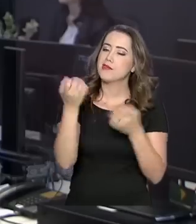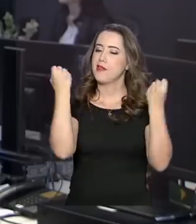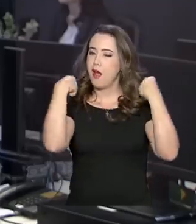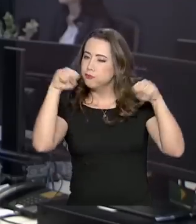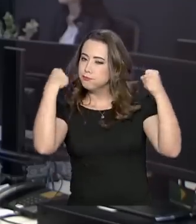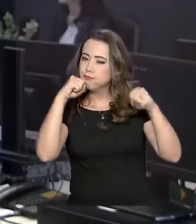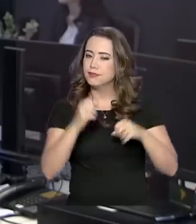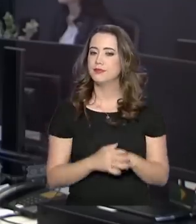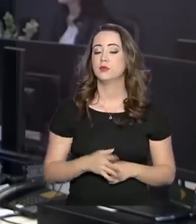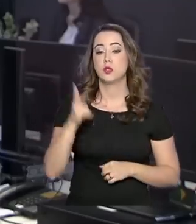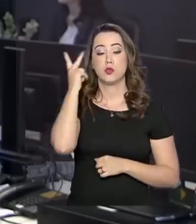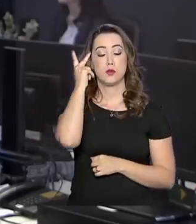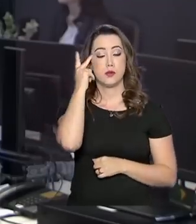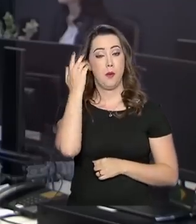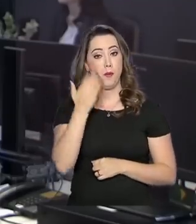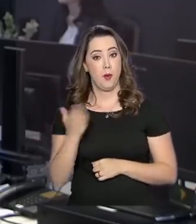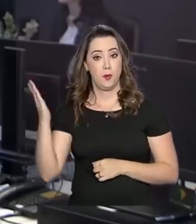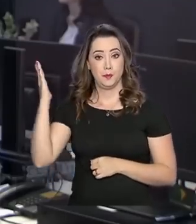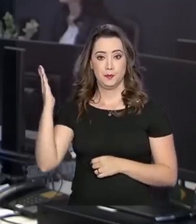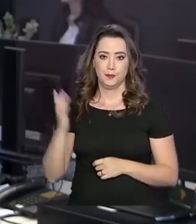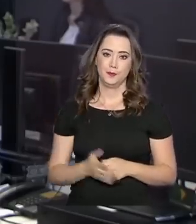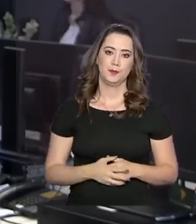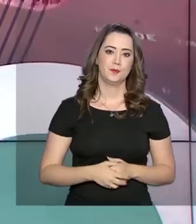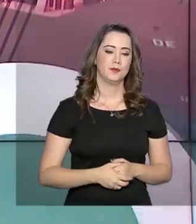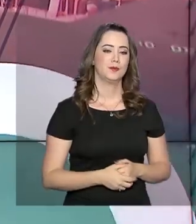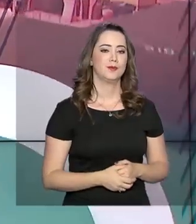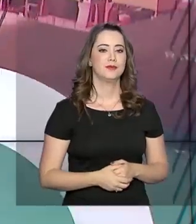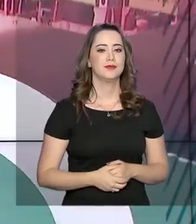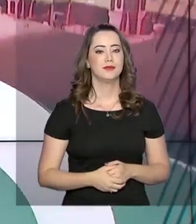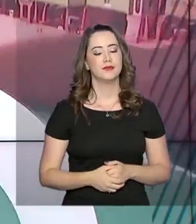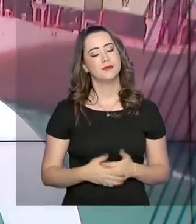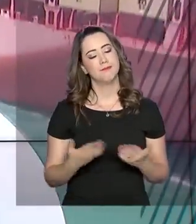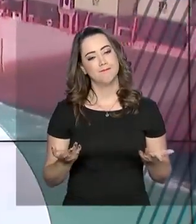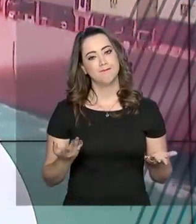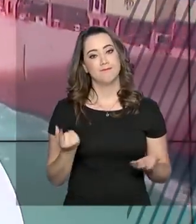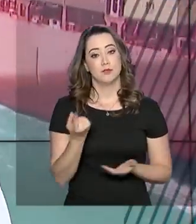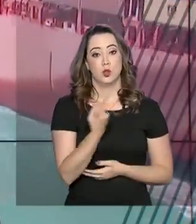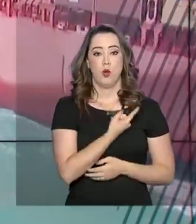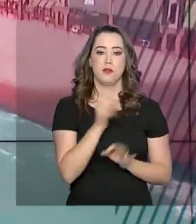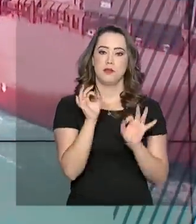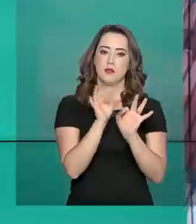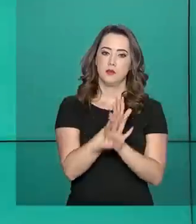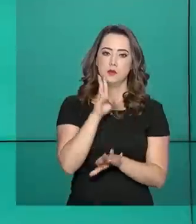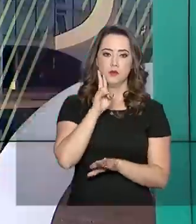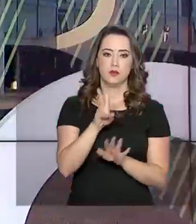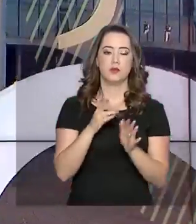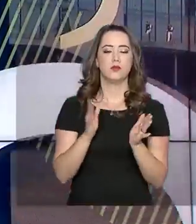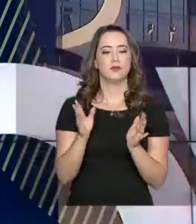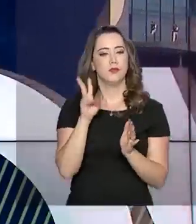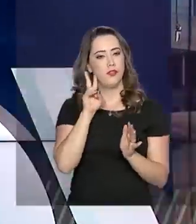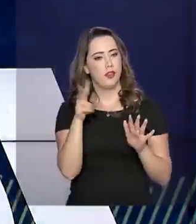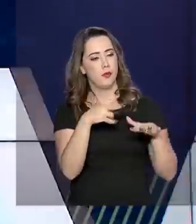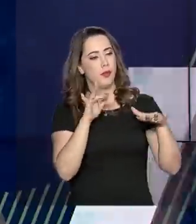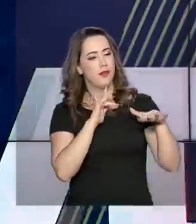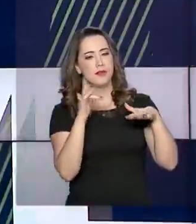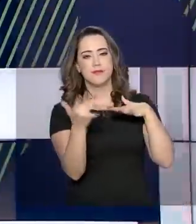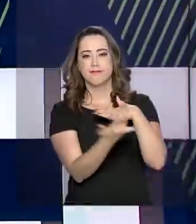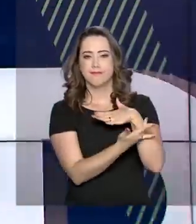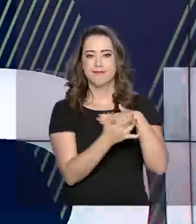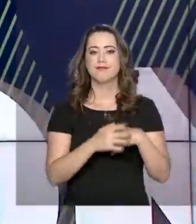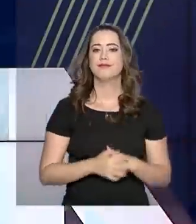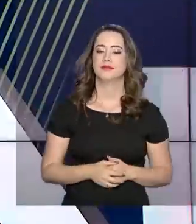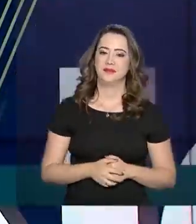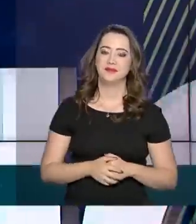De São Paulo, Ricardo Ferraz para o Governo Agora. E o Governo Agora fica por aqui. Continue nos acompanhando também